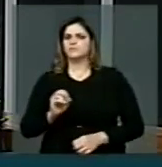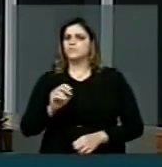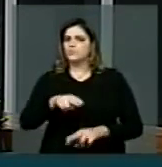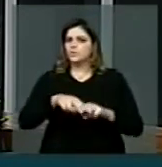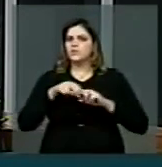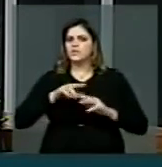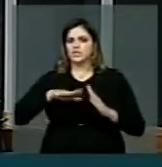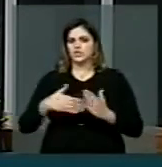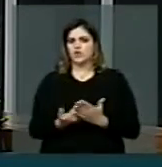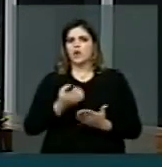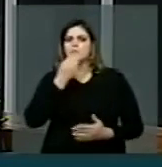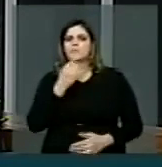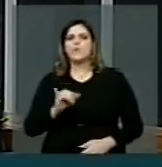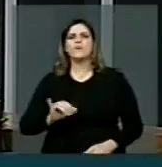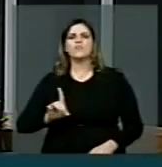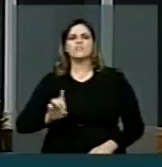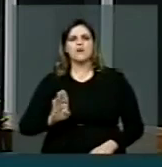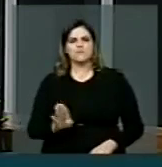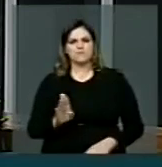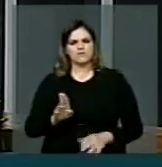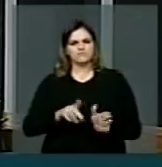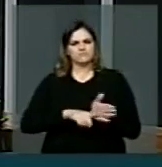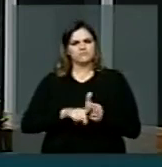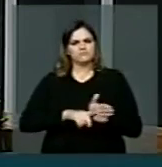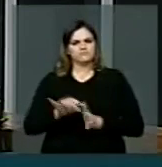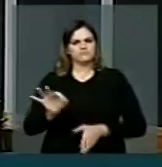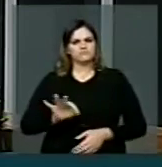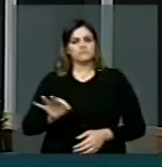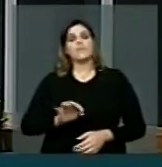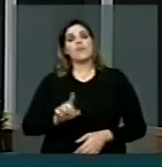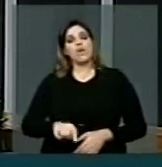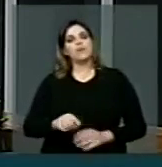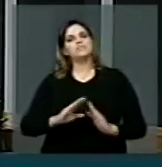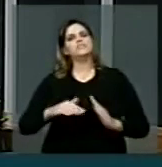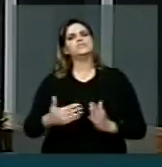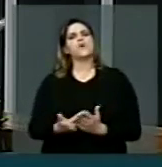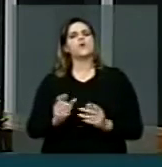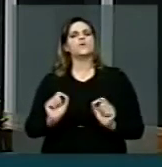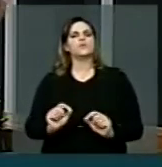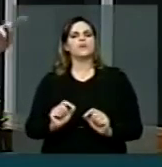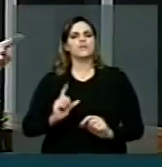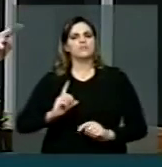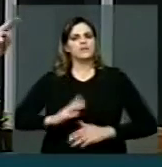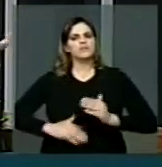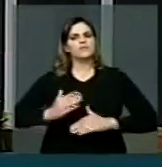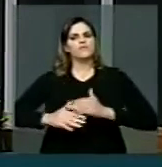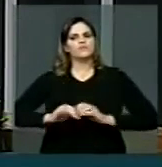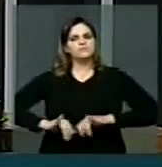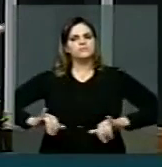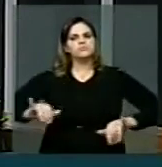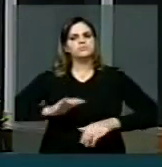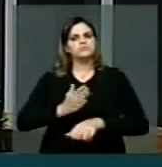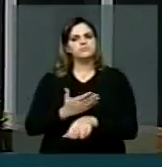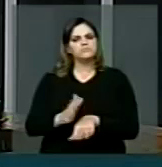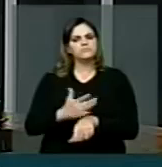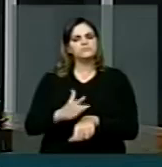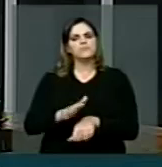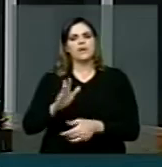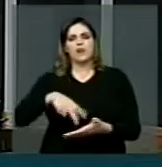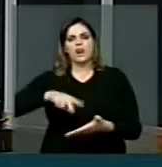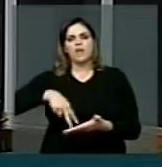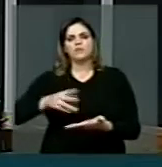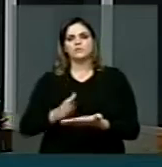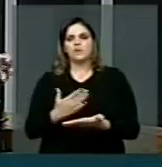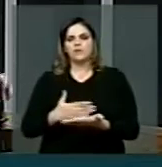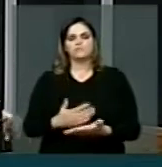os melhores idebes no Brasil são exatamente as escolas onde estão sendo desenvolvidas essas práticas do